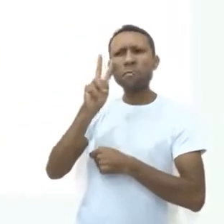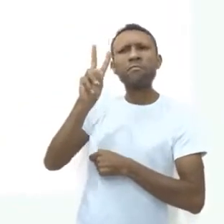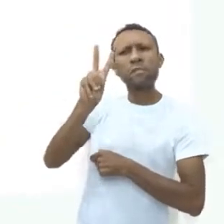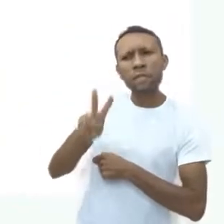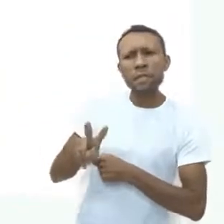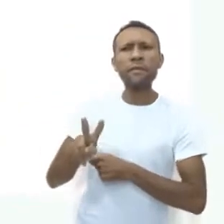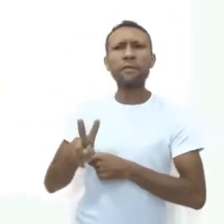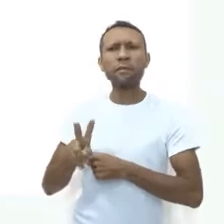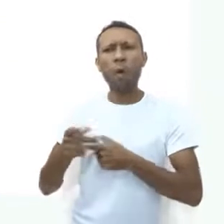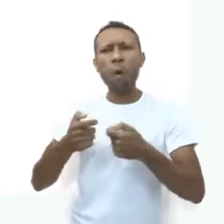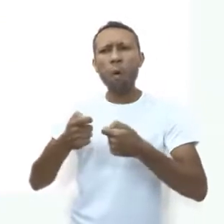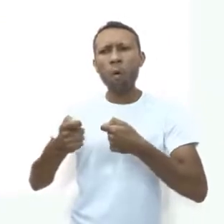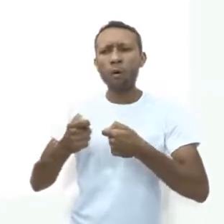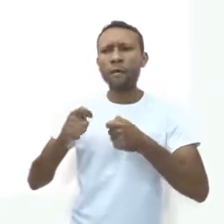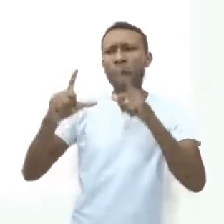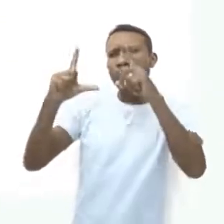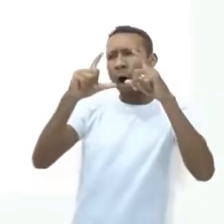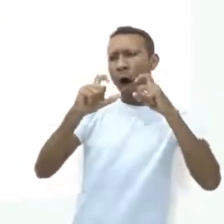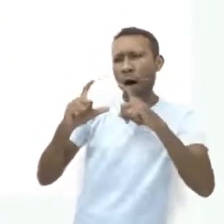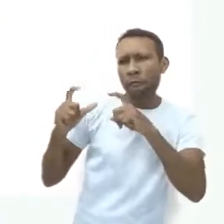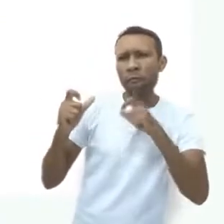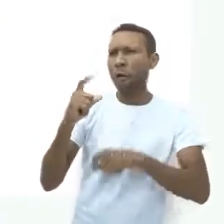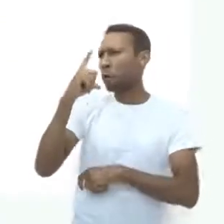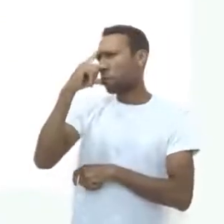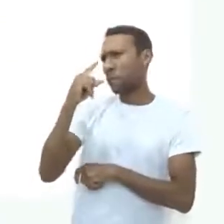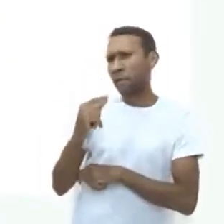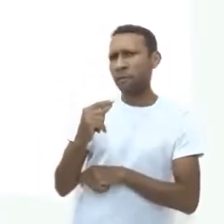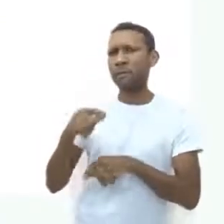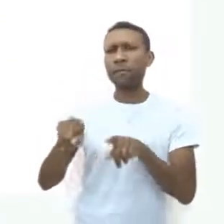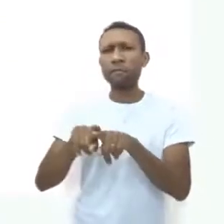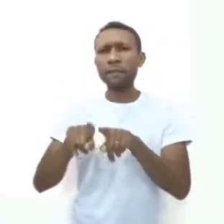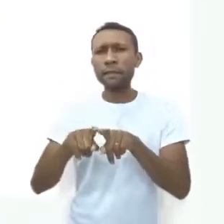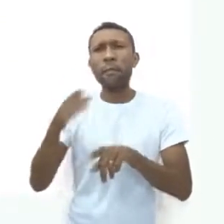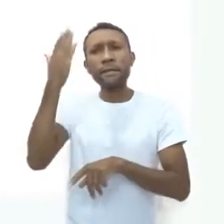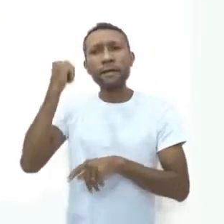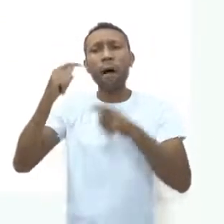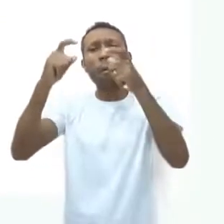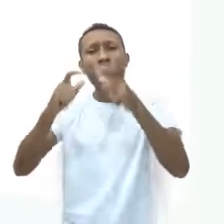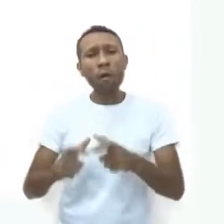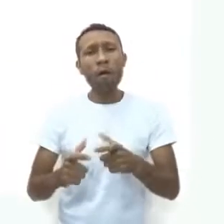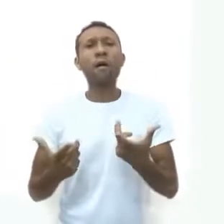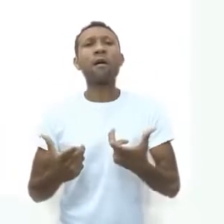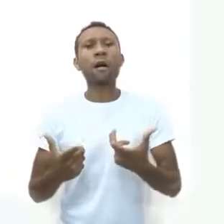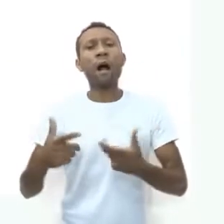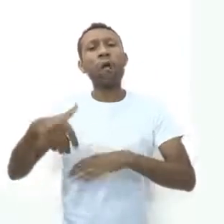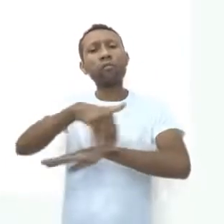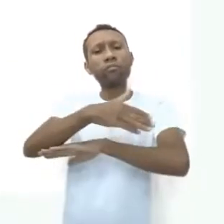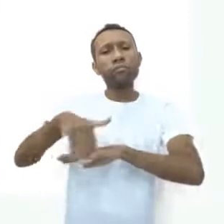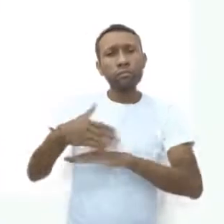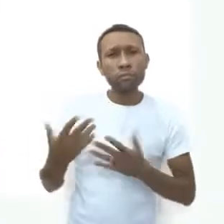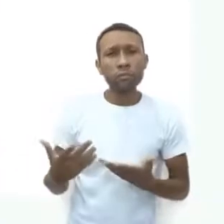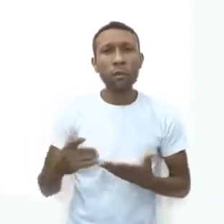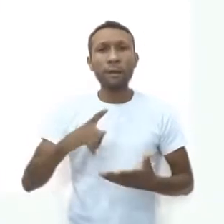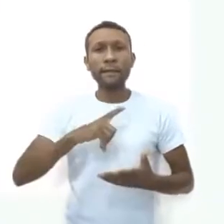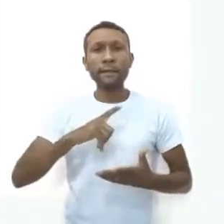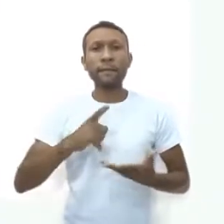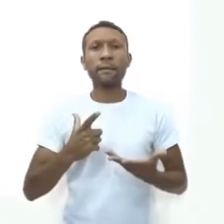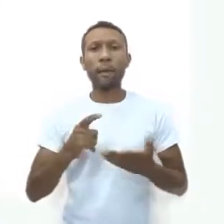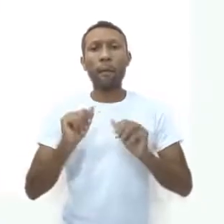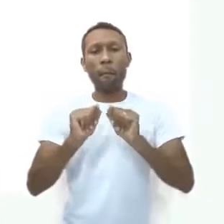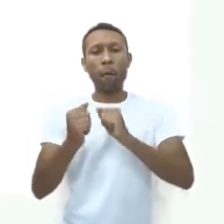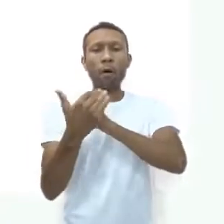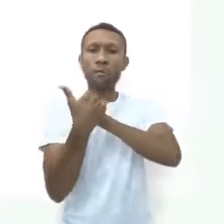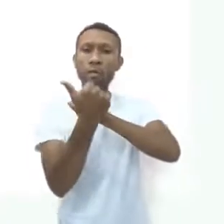visualização, minha foto de perfil, quem tem acesso à minha localização em tempo real e até mesmo quem pode me